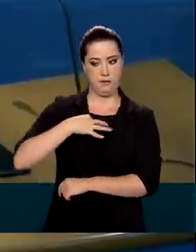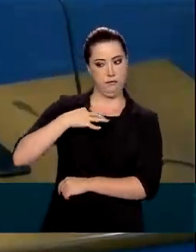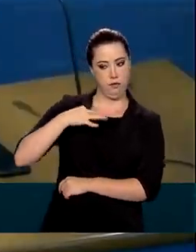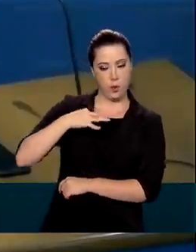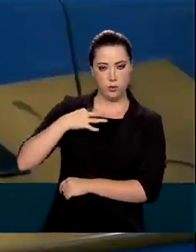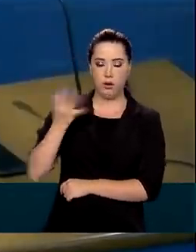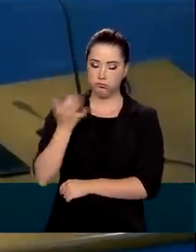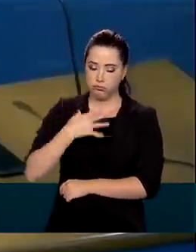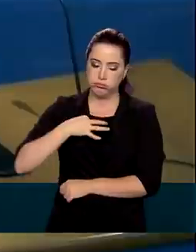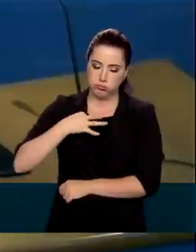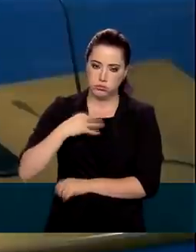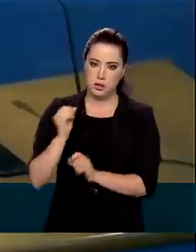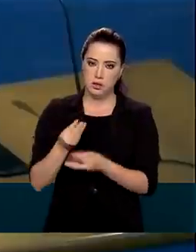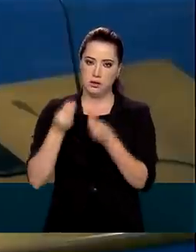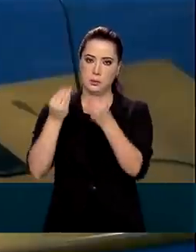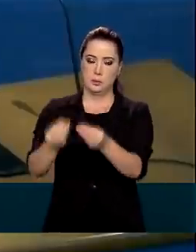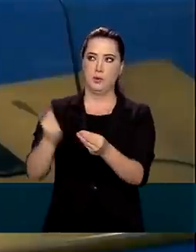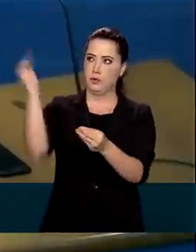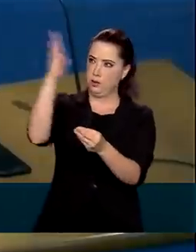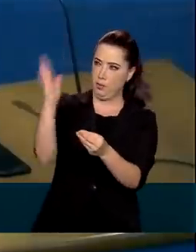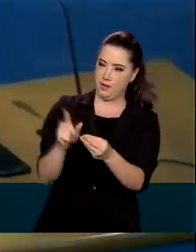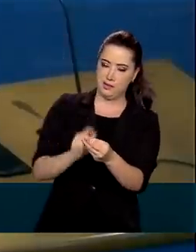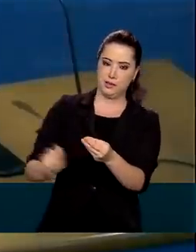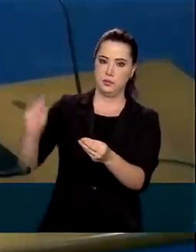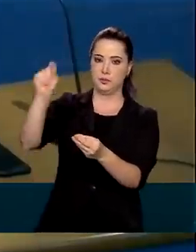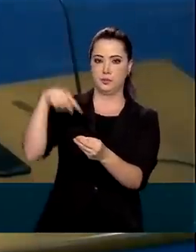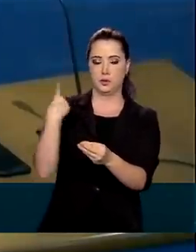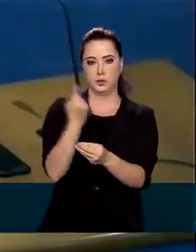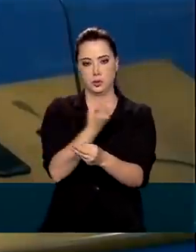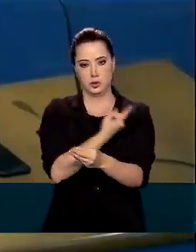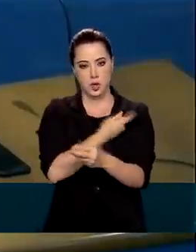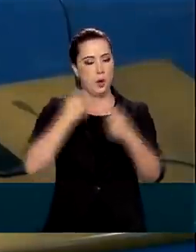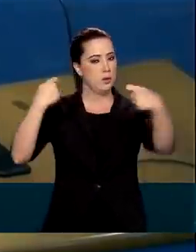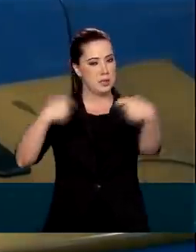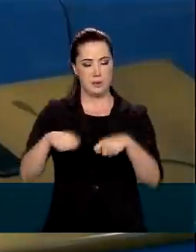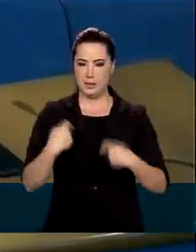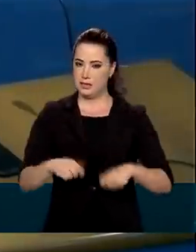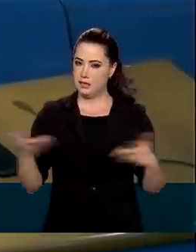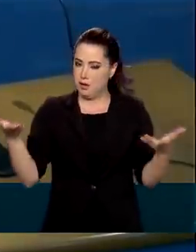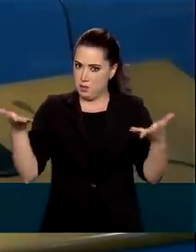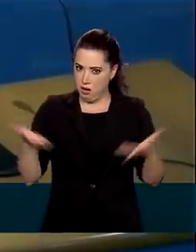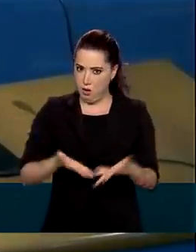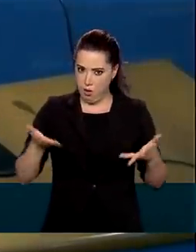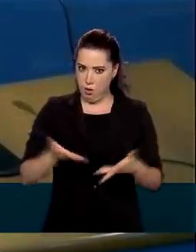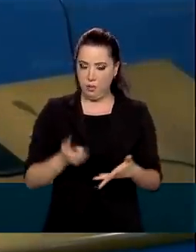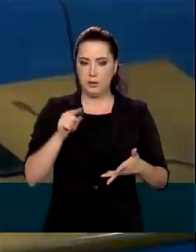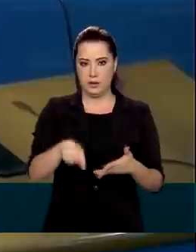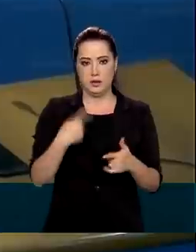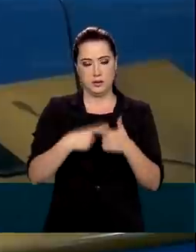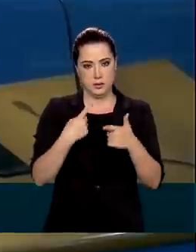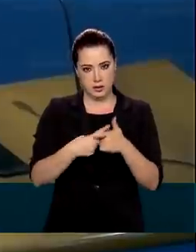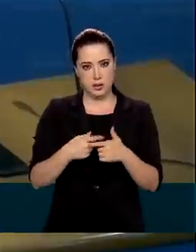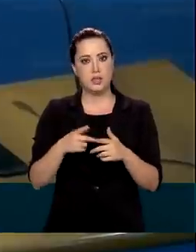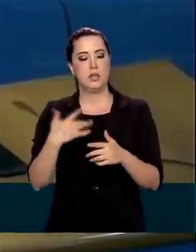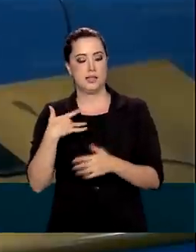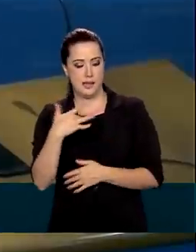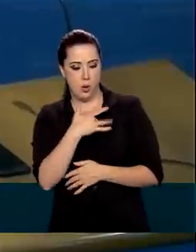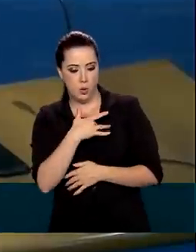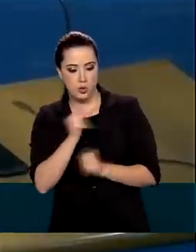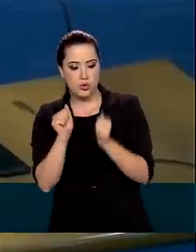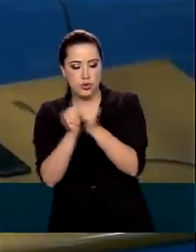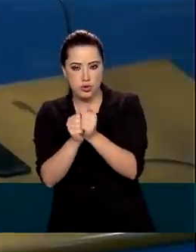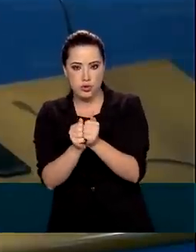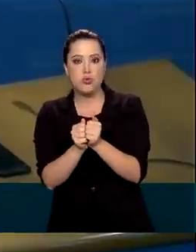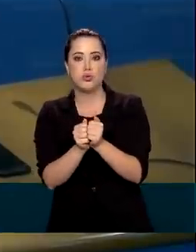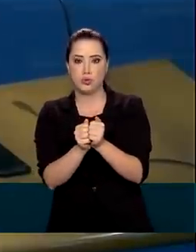para os brasileiros, é exatamente o que nós precisamos para que a asa da saúde bata ao mesmo tempo